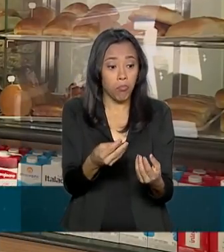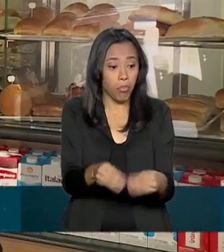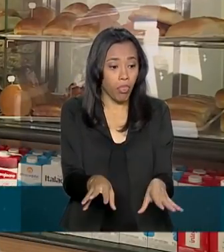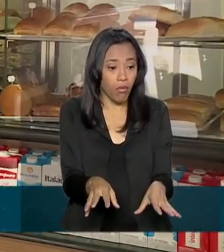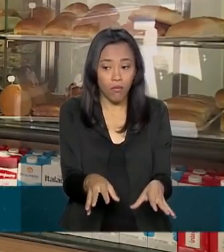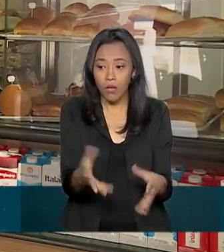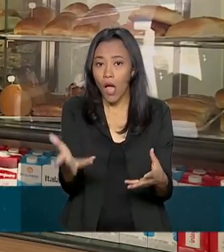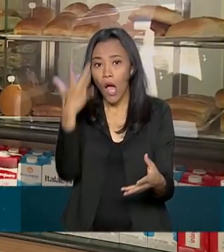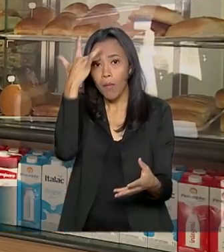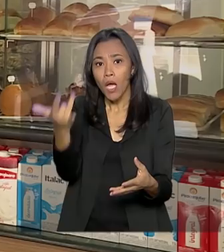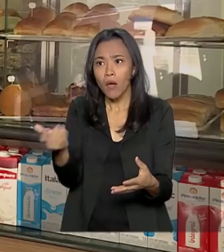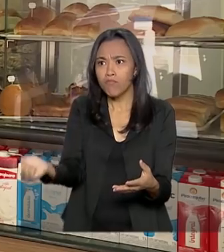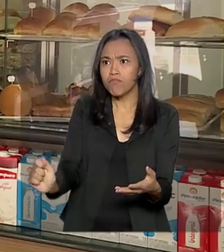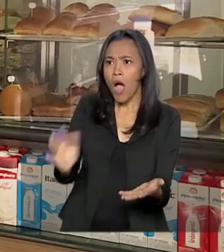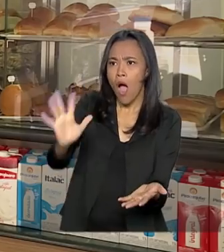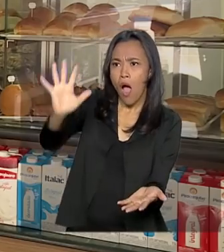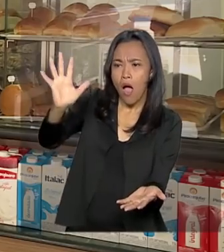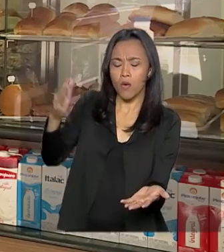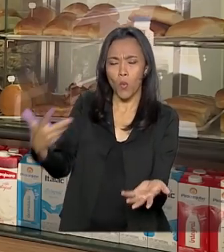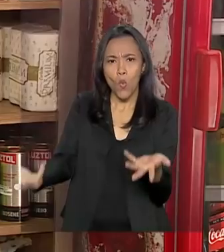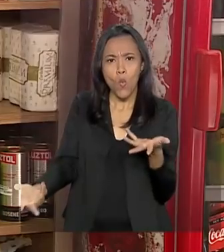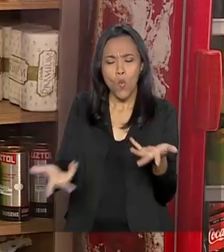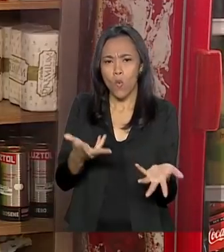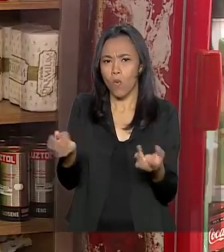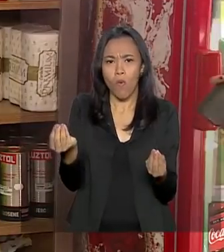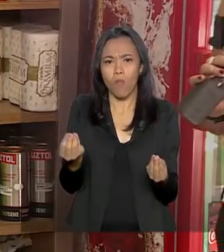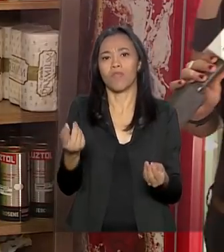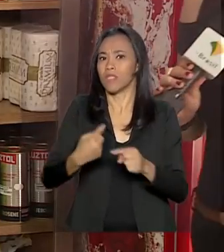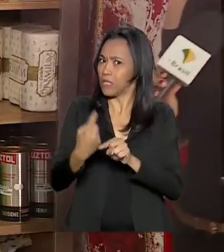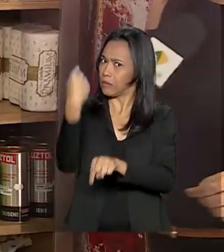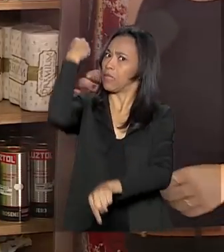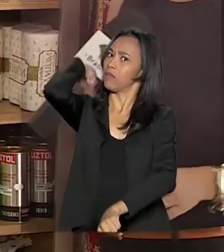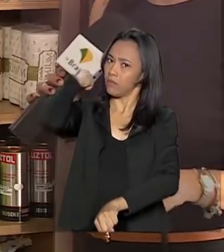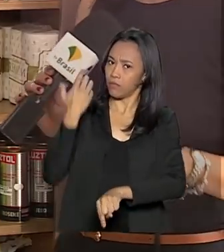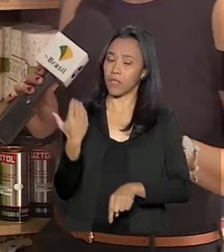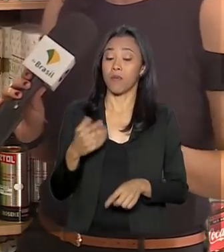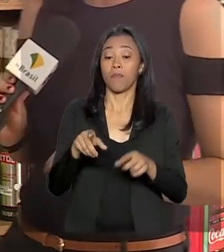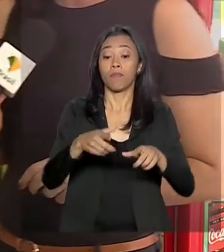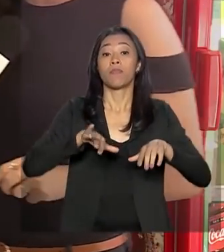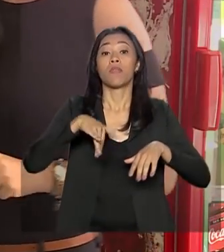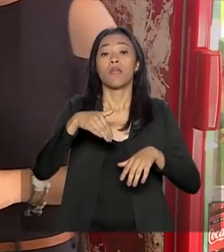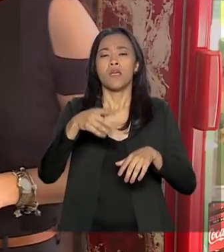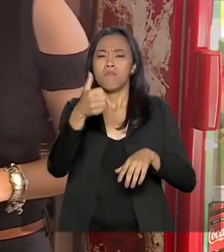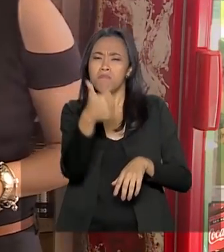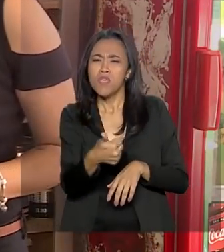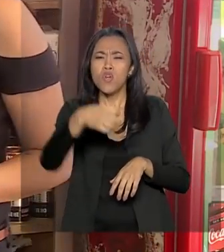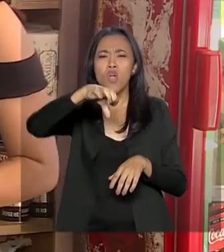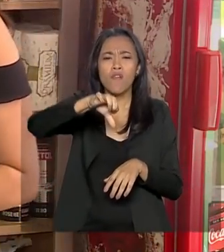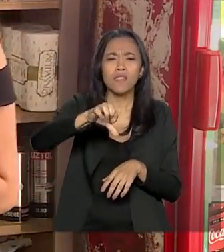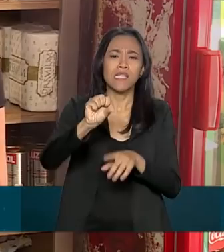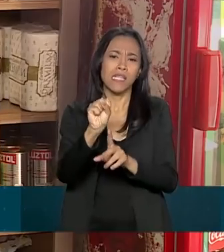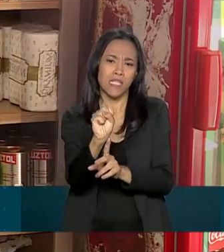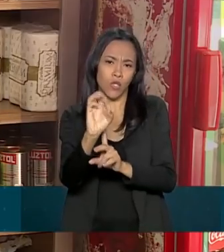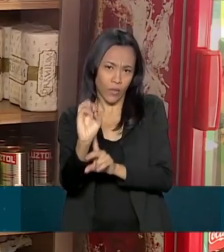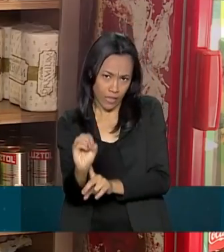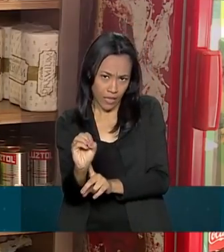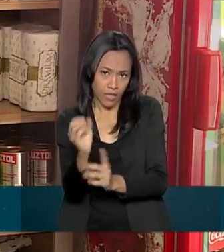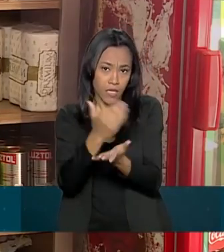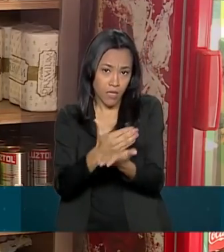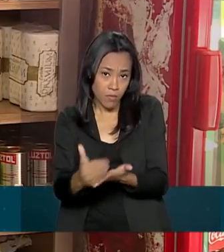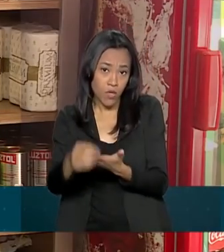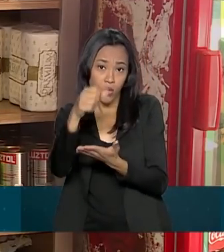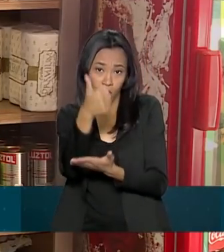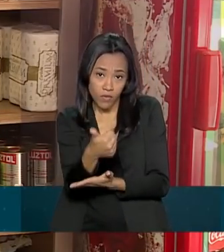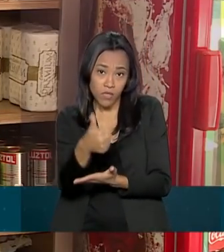hiperinflação mesmo. Quem costumava ir ao mercado no final da década de 1980 e início de